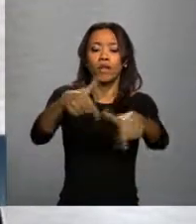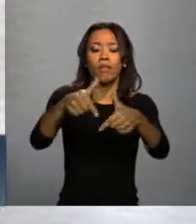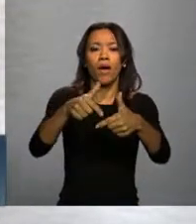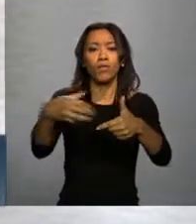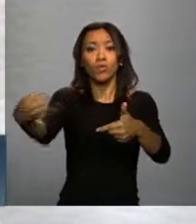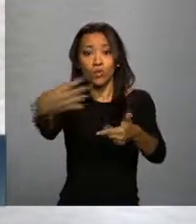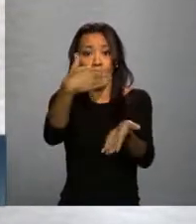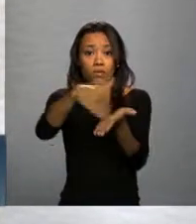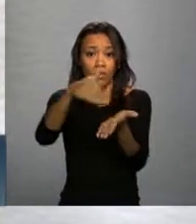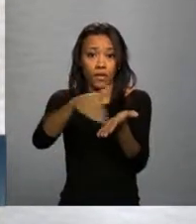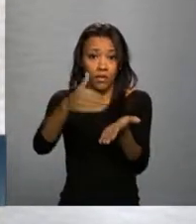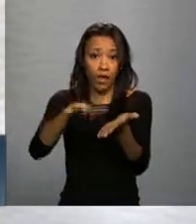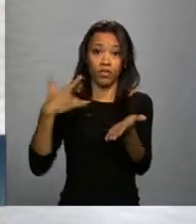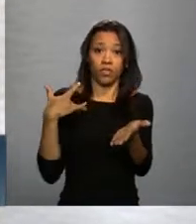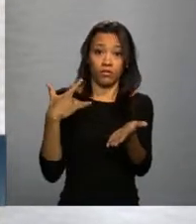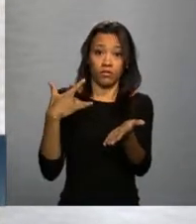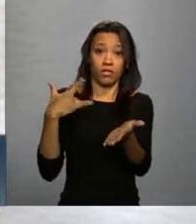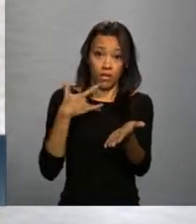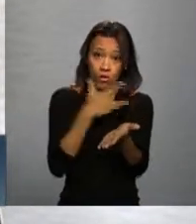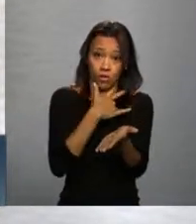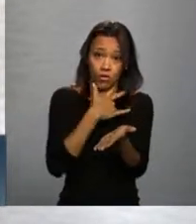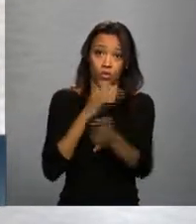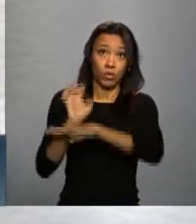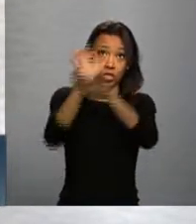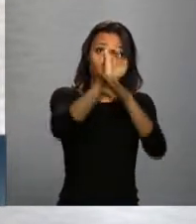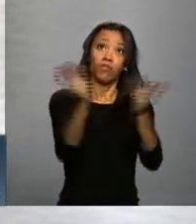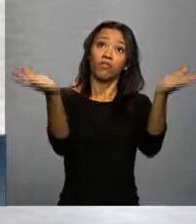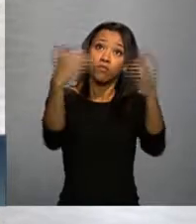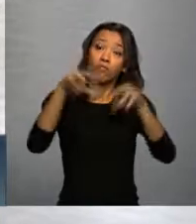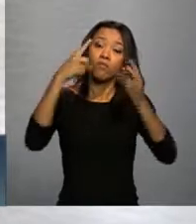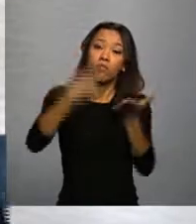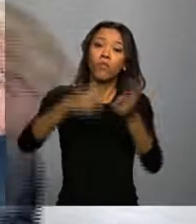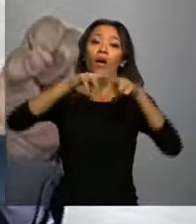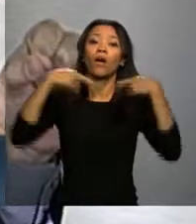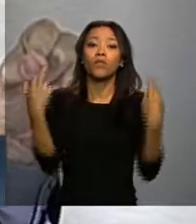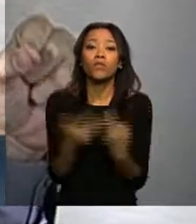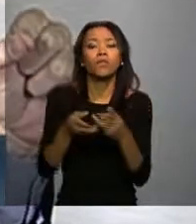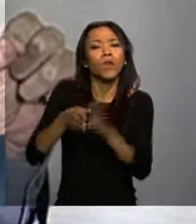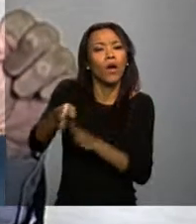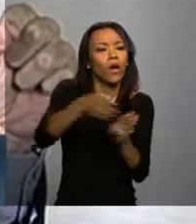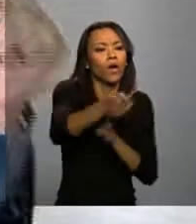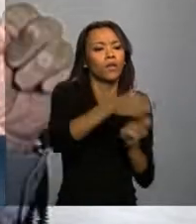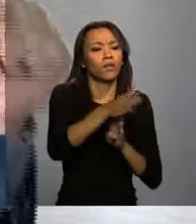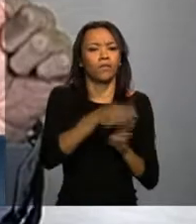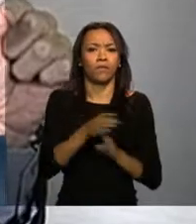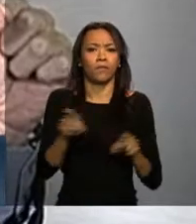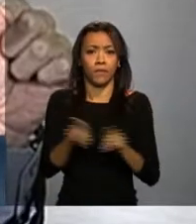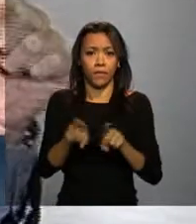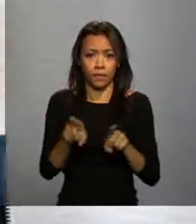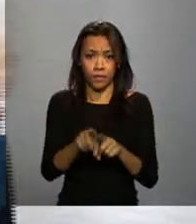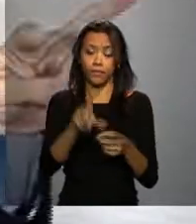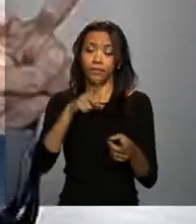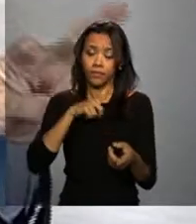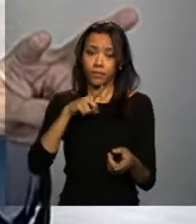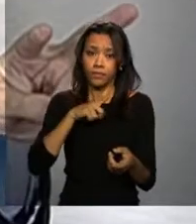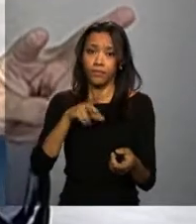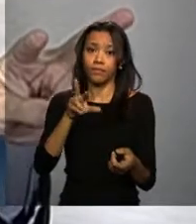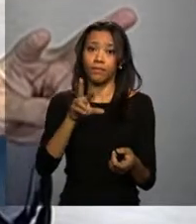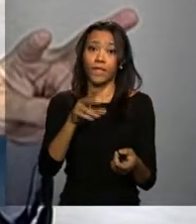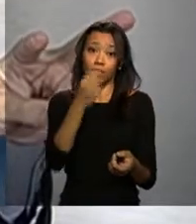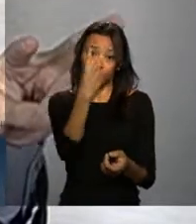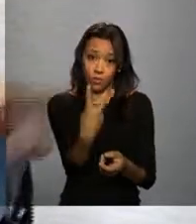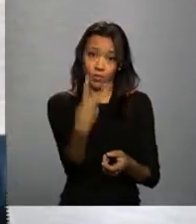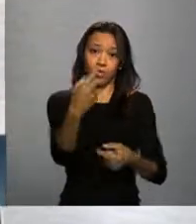este papel diferenciado que a hemo-rede tem e que o sistema estadual de transplante também tem, são as duas